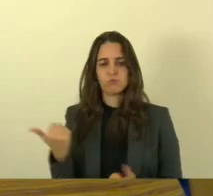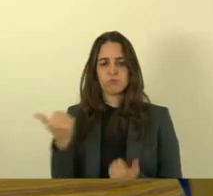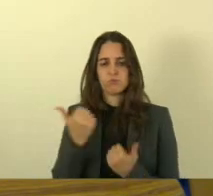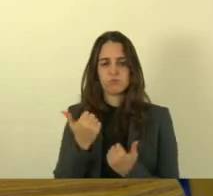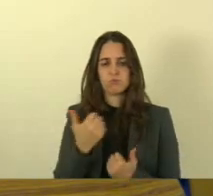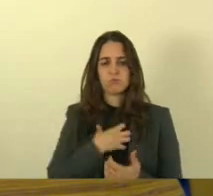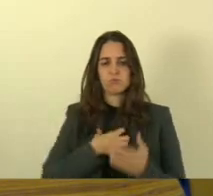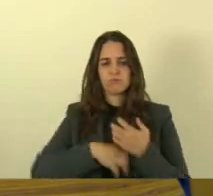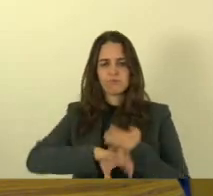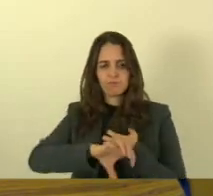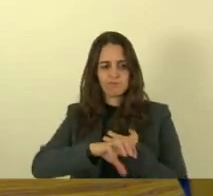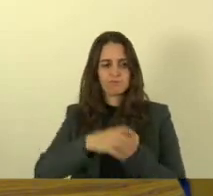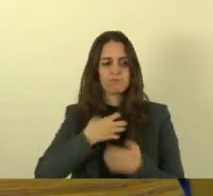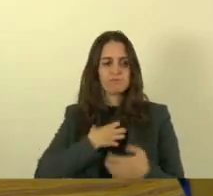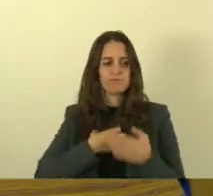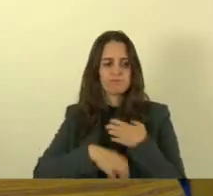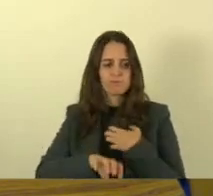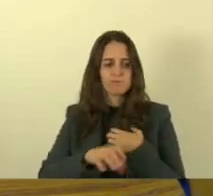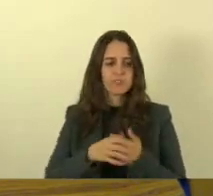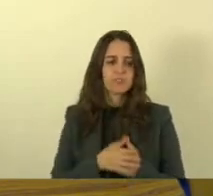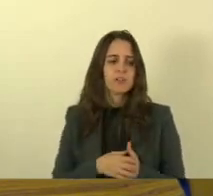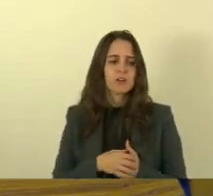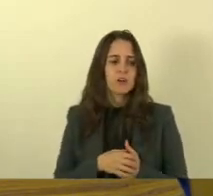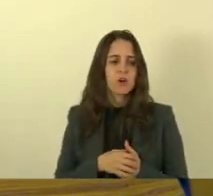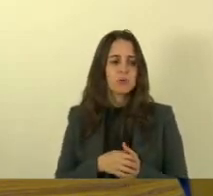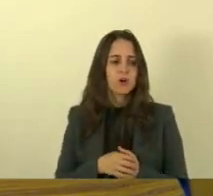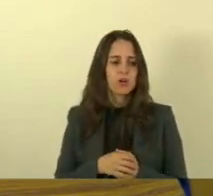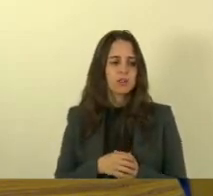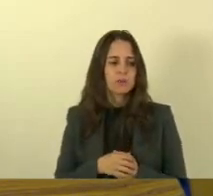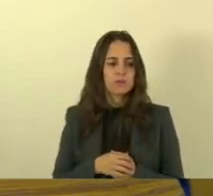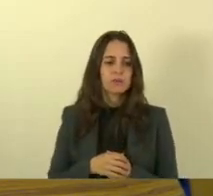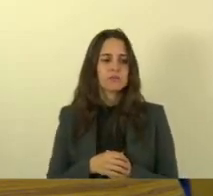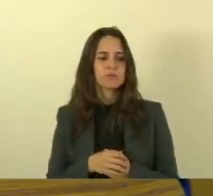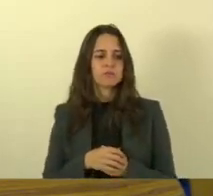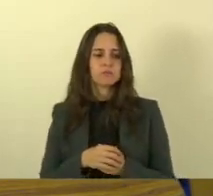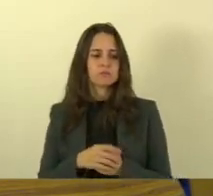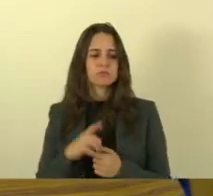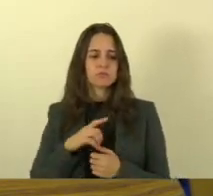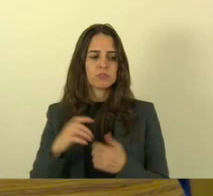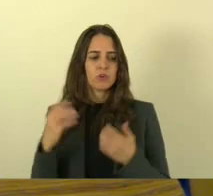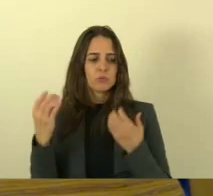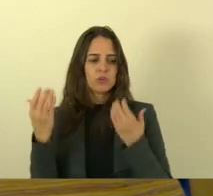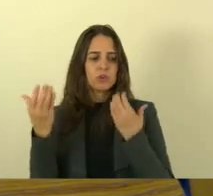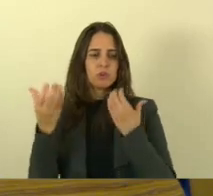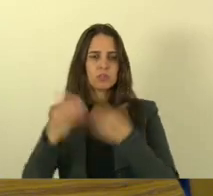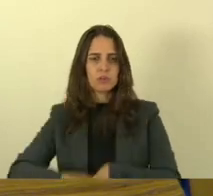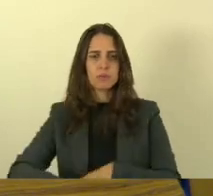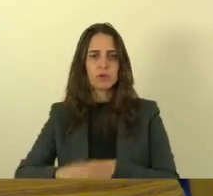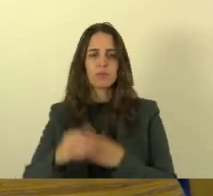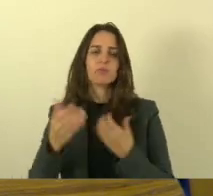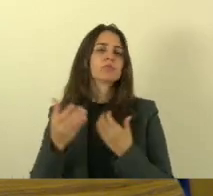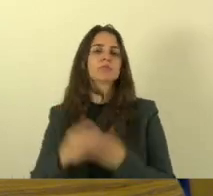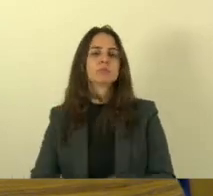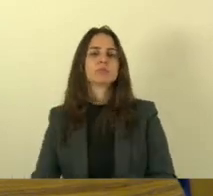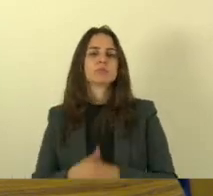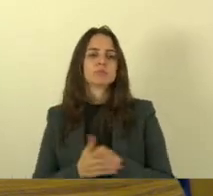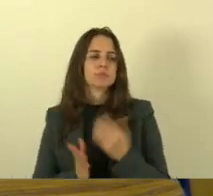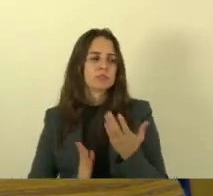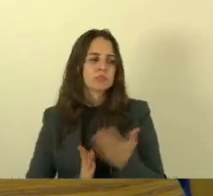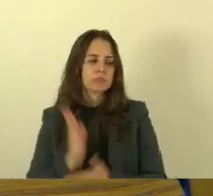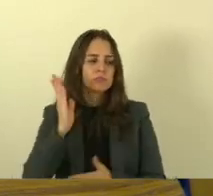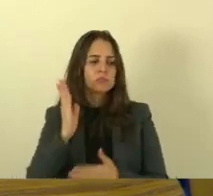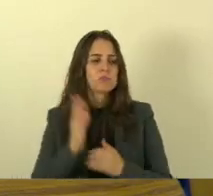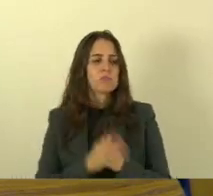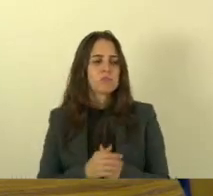porque você faz um concurso passa no concurso